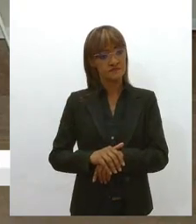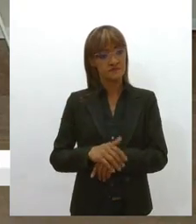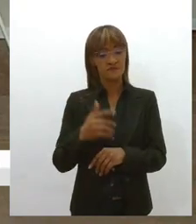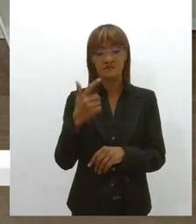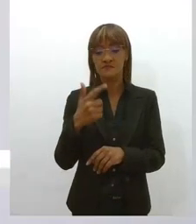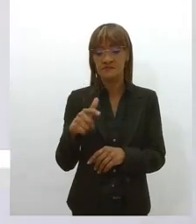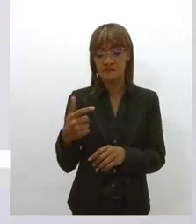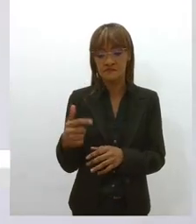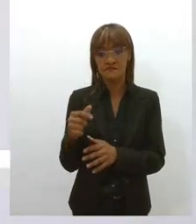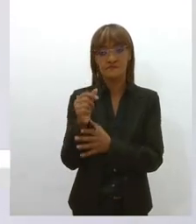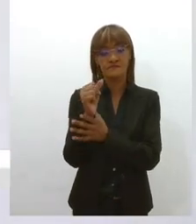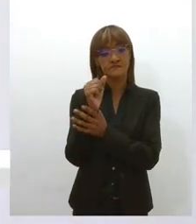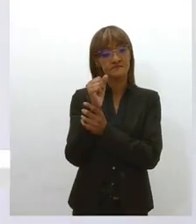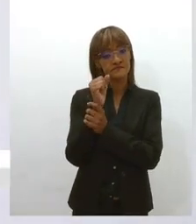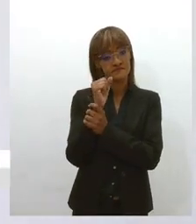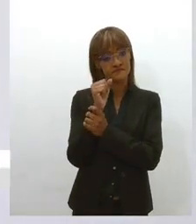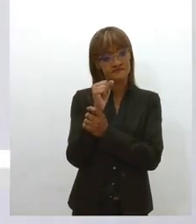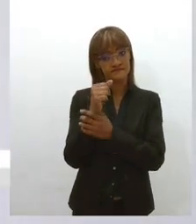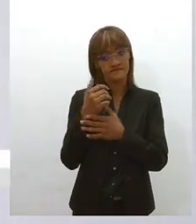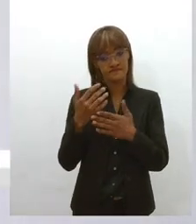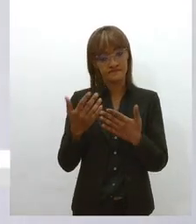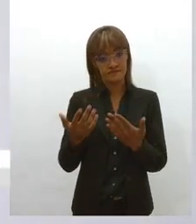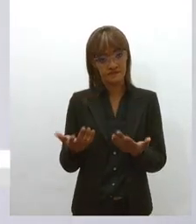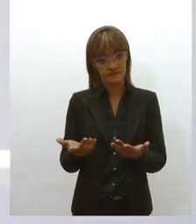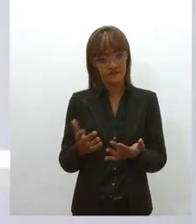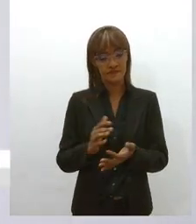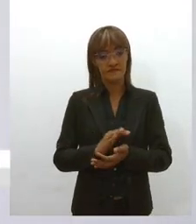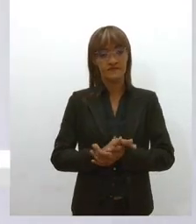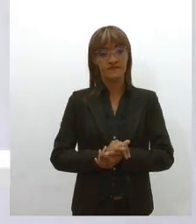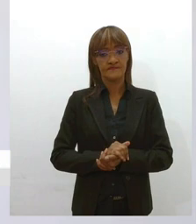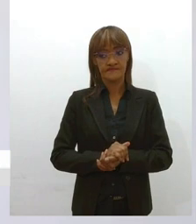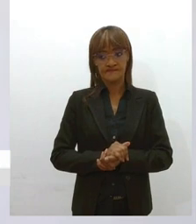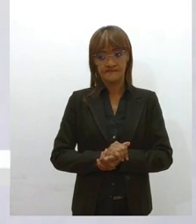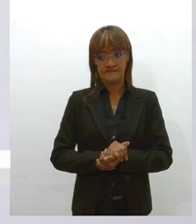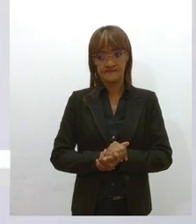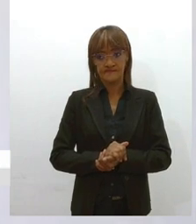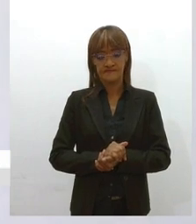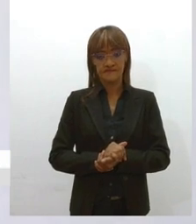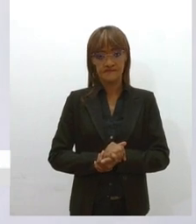ela está mais susceptível a, é,